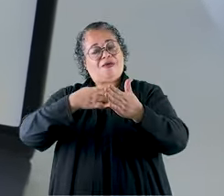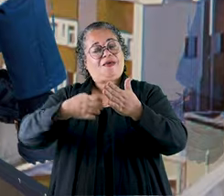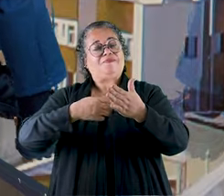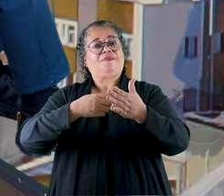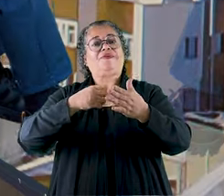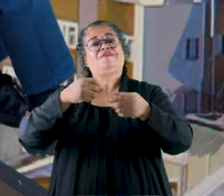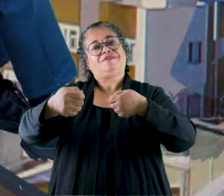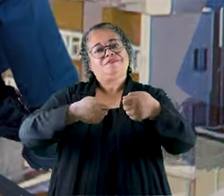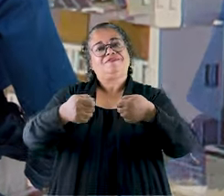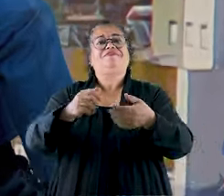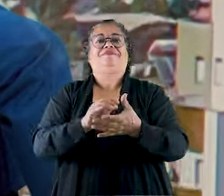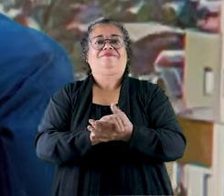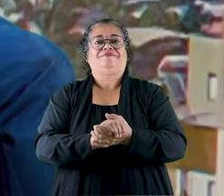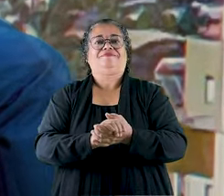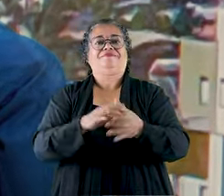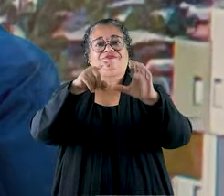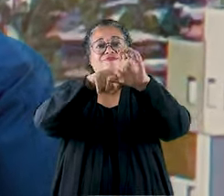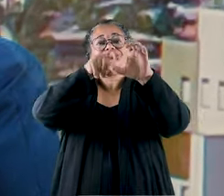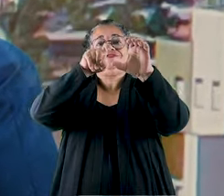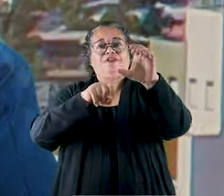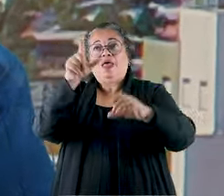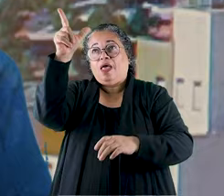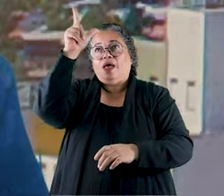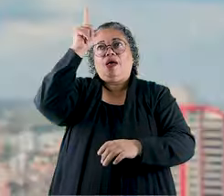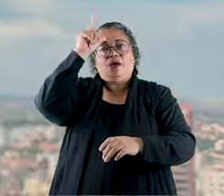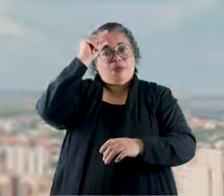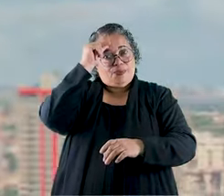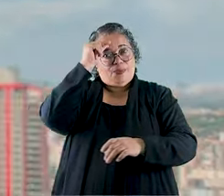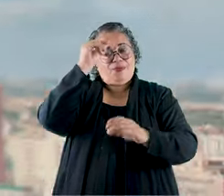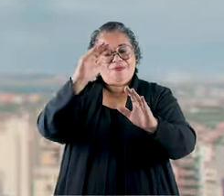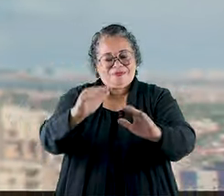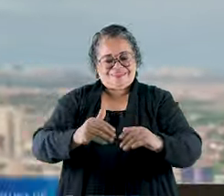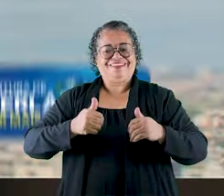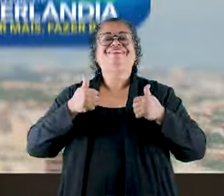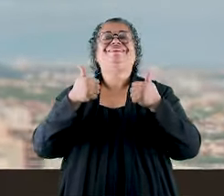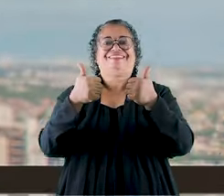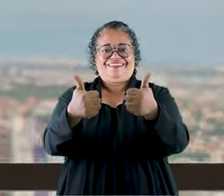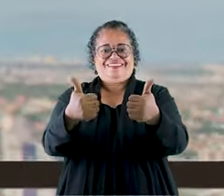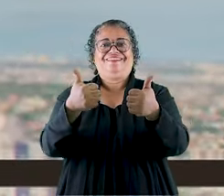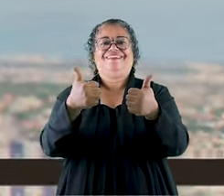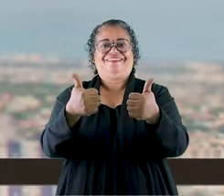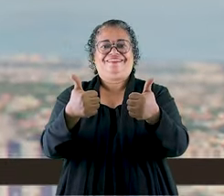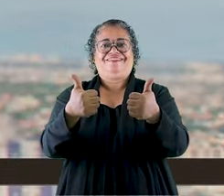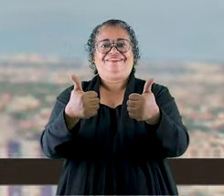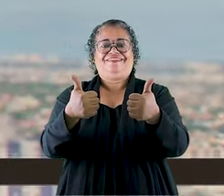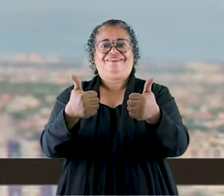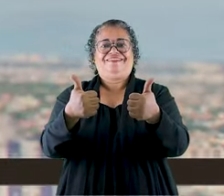negociar. Vai por mim. Sem dívida se atrapalhando. Até o céu fica mais bonito de ver. Tchau.